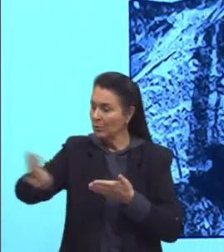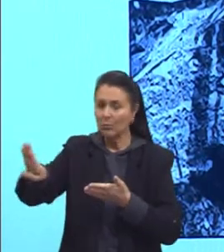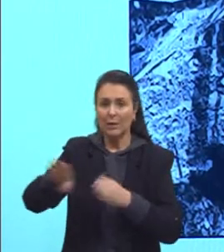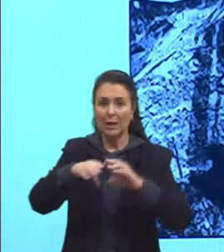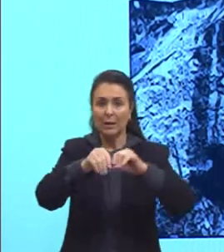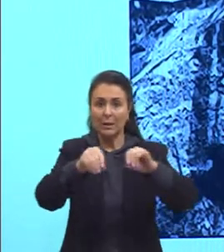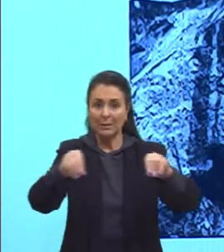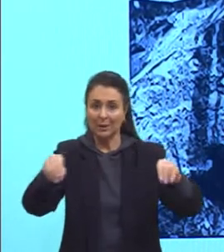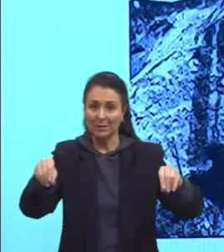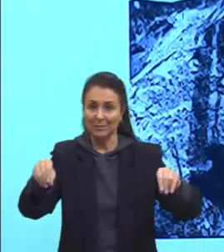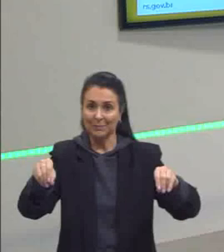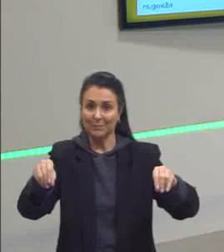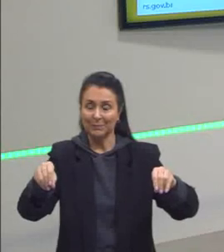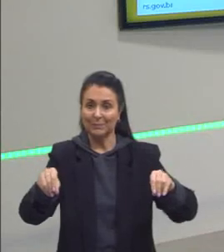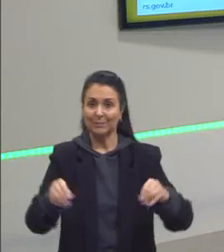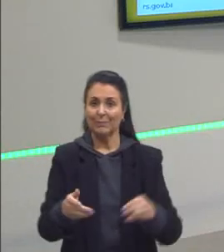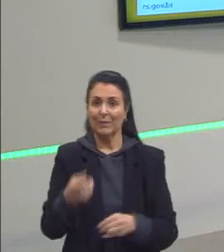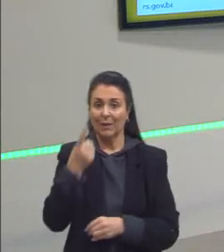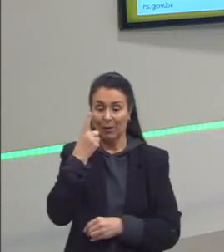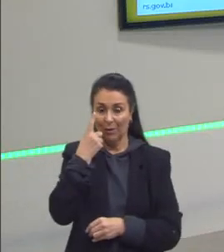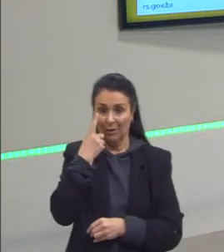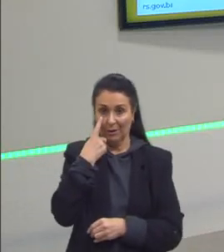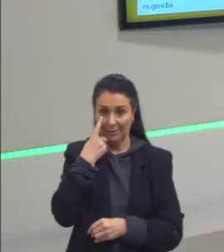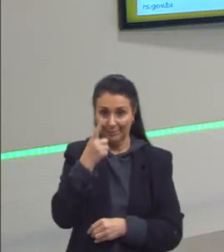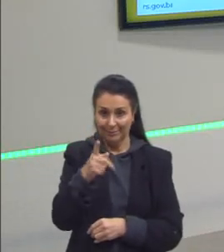tá? Vamos passar aqui, então? Olha lá, ó.